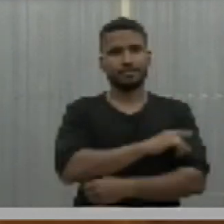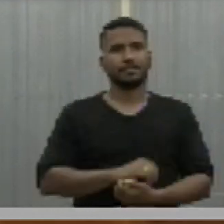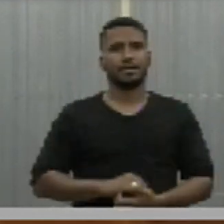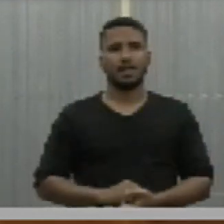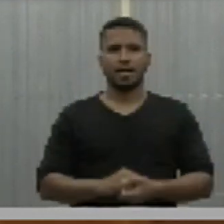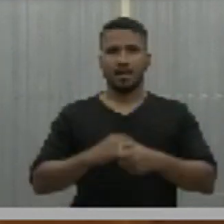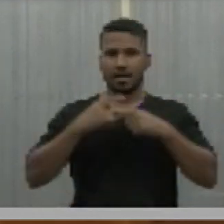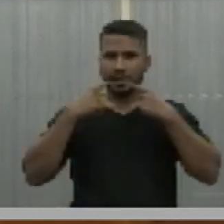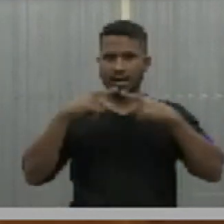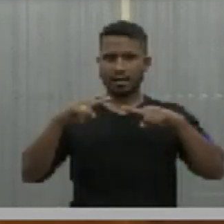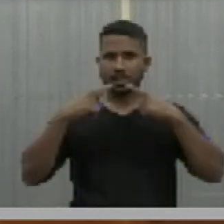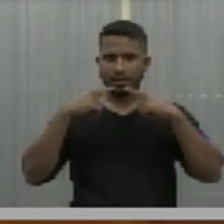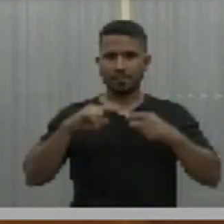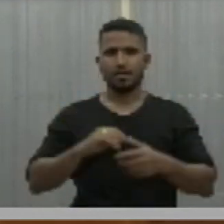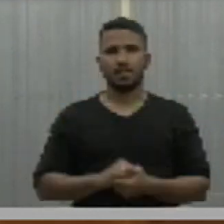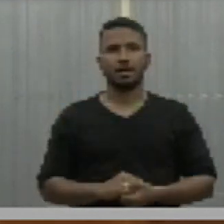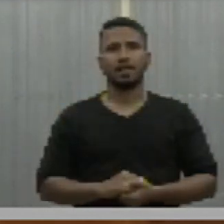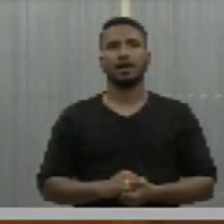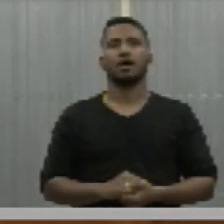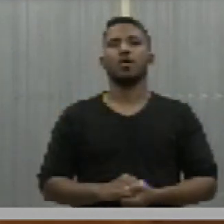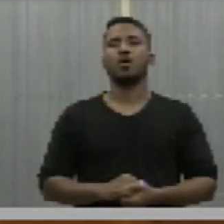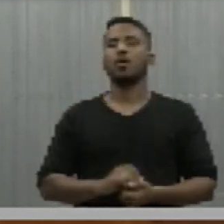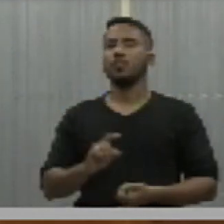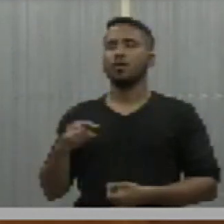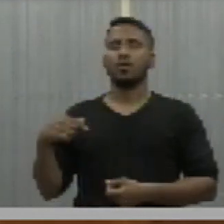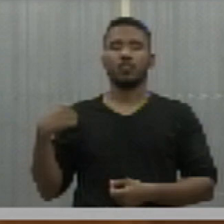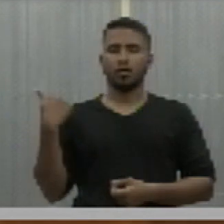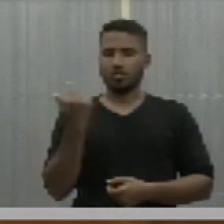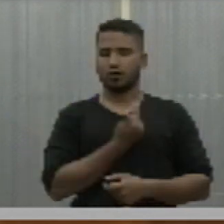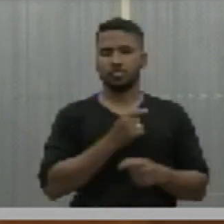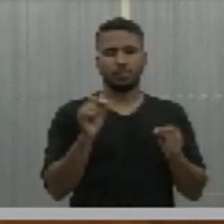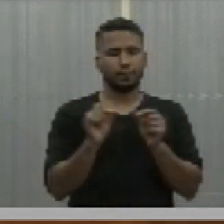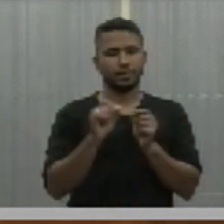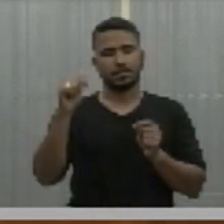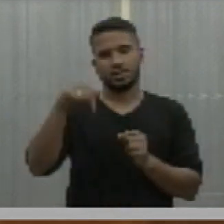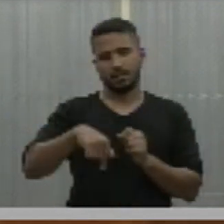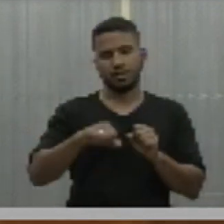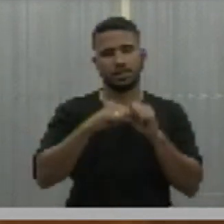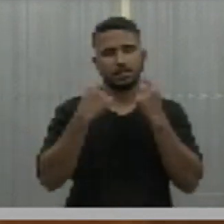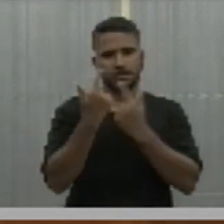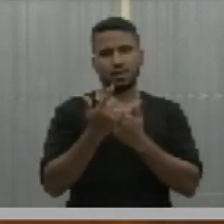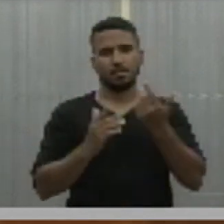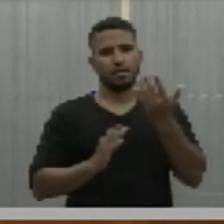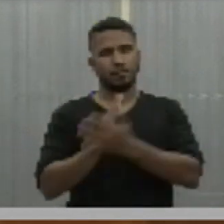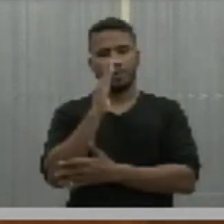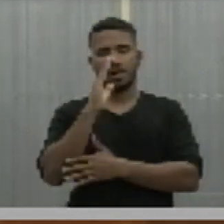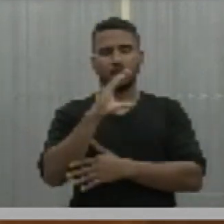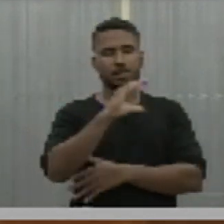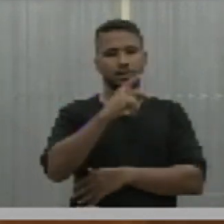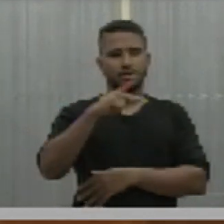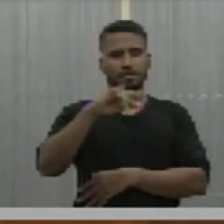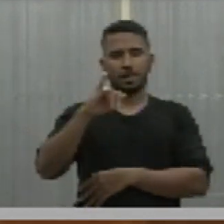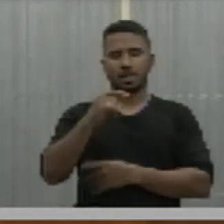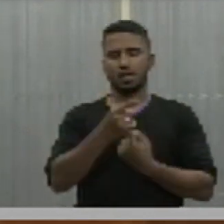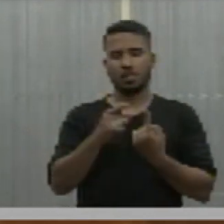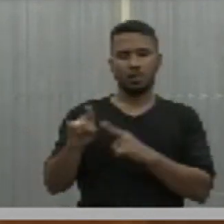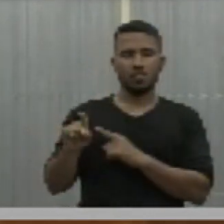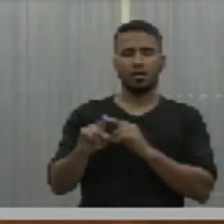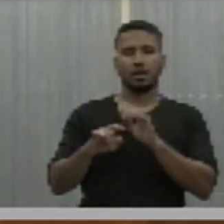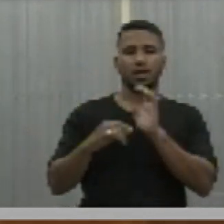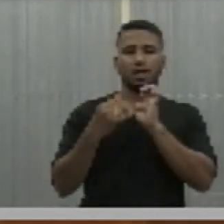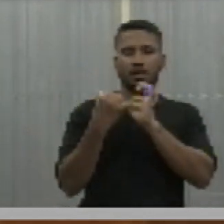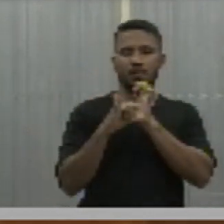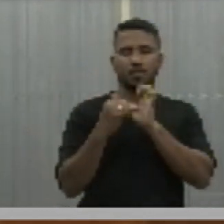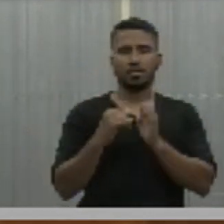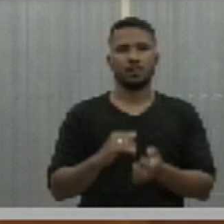criticar a atitude que nós tomamos e que esta casa aprovou a CPI da Equatorial. Simplesmente pelo fato